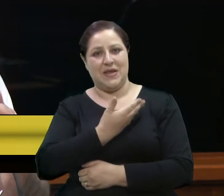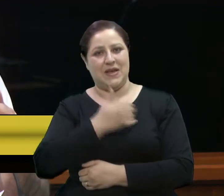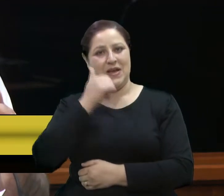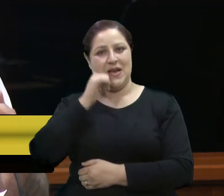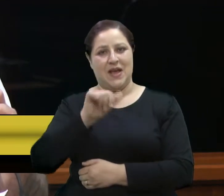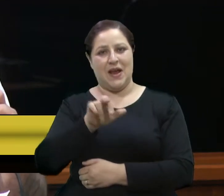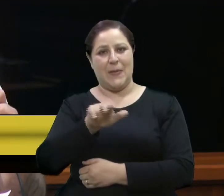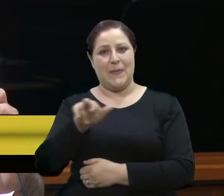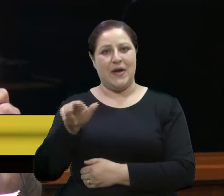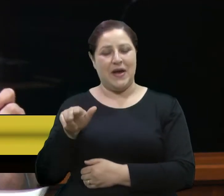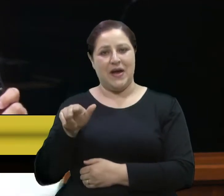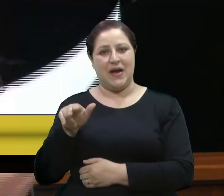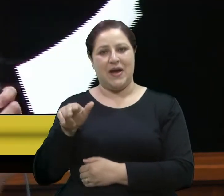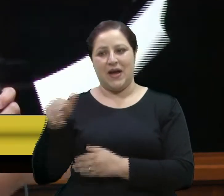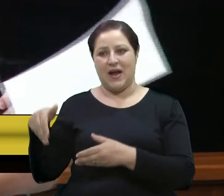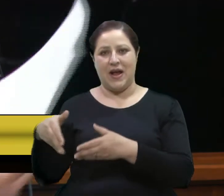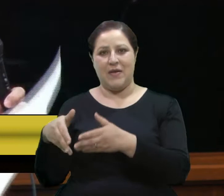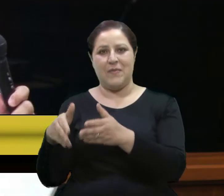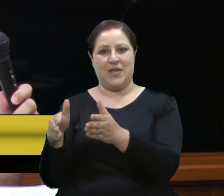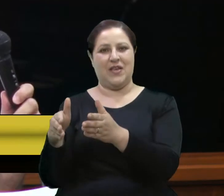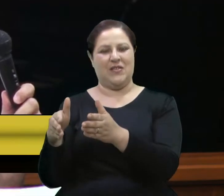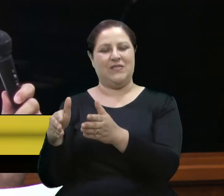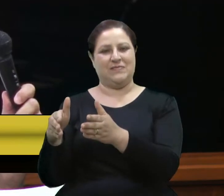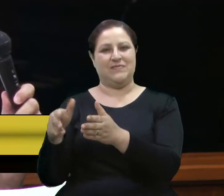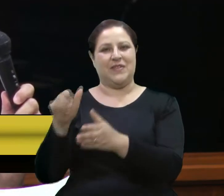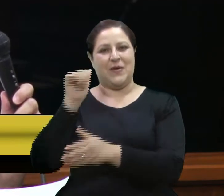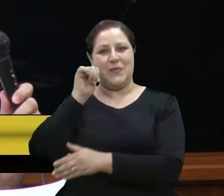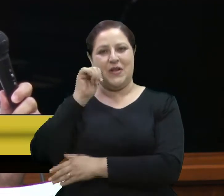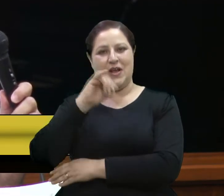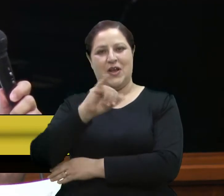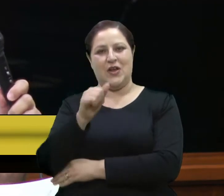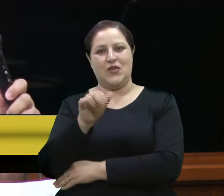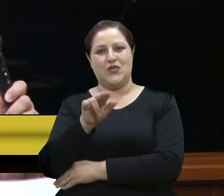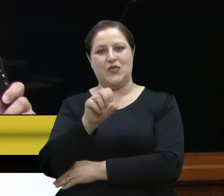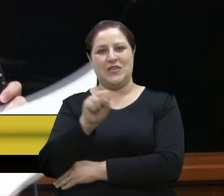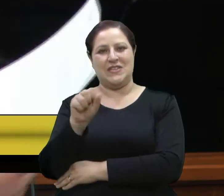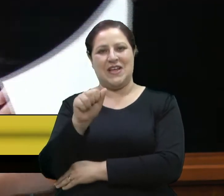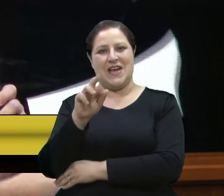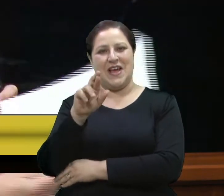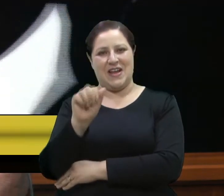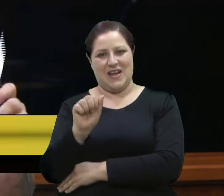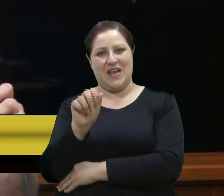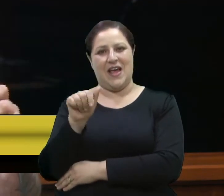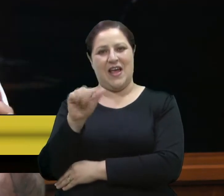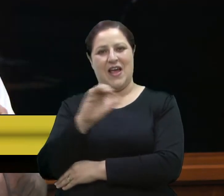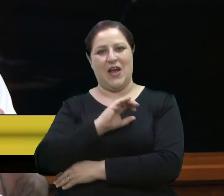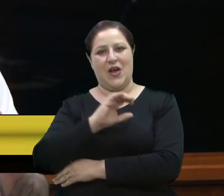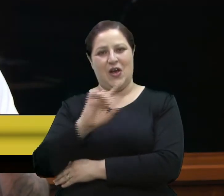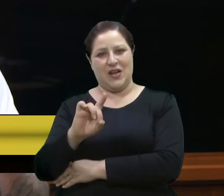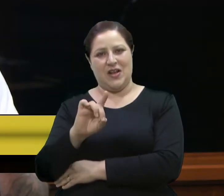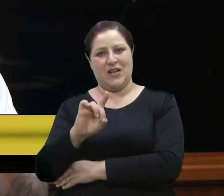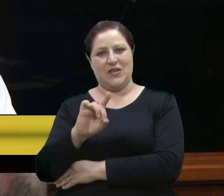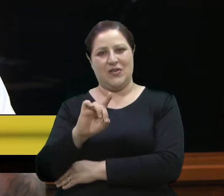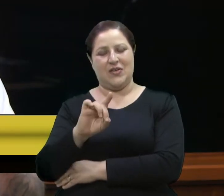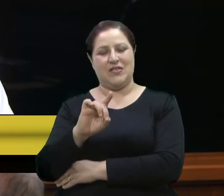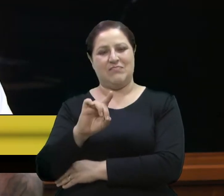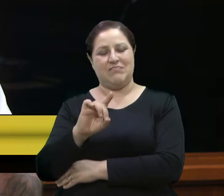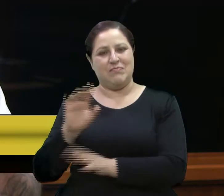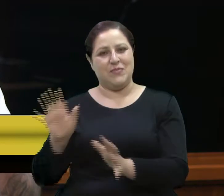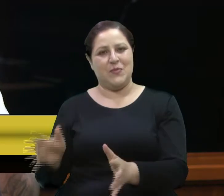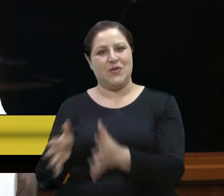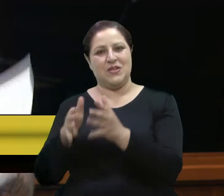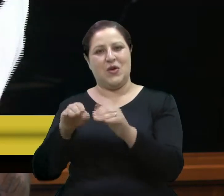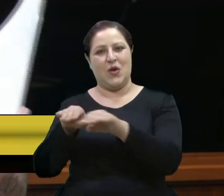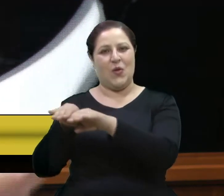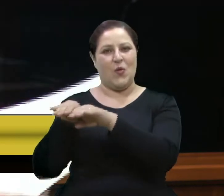irmã de Trajetória e de Jornada, a Jussara de Quadro, foi coordenadora de Promoção da Igualdade Racial lá no nosso